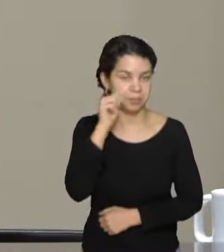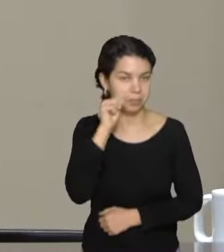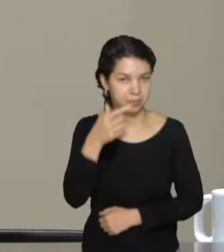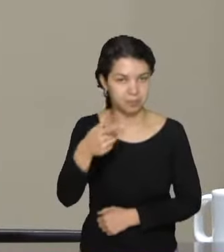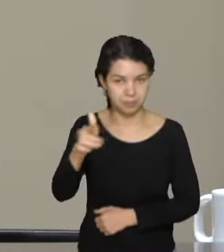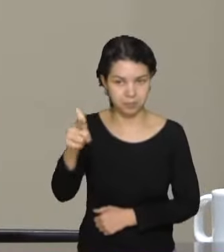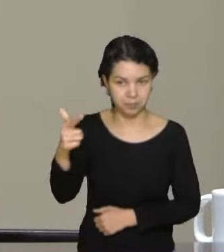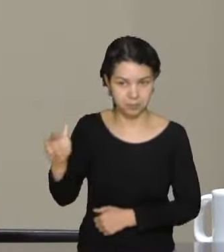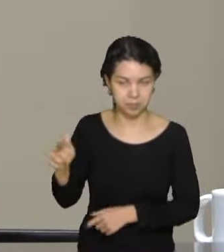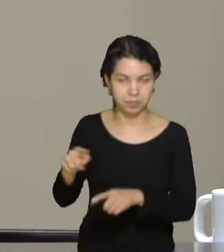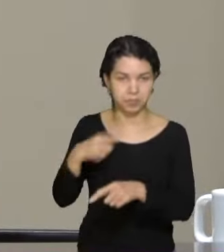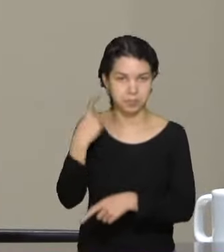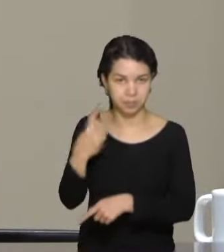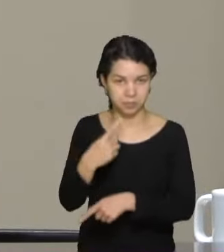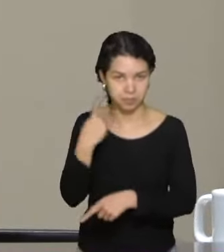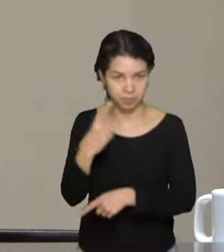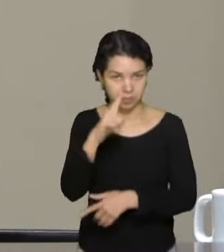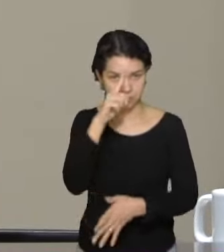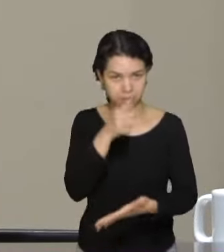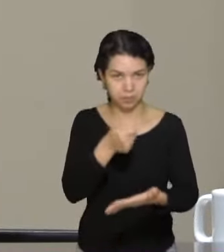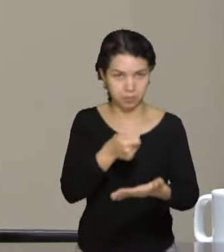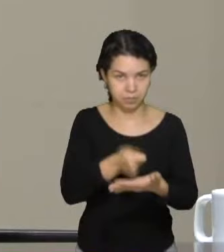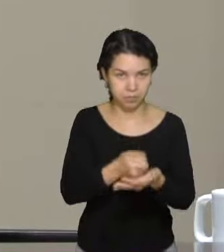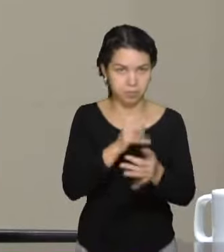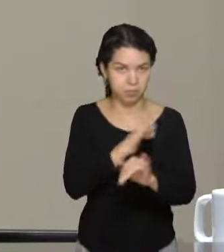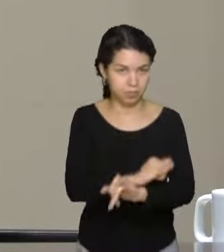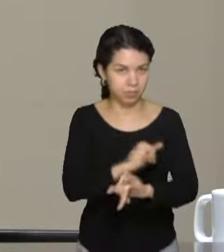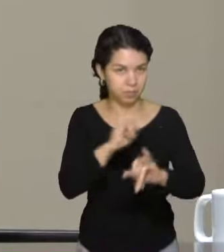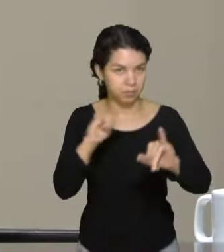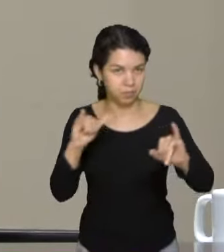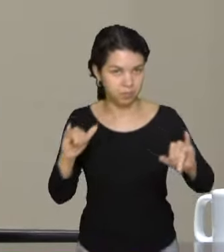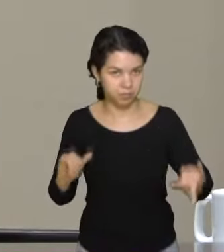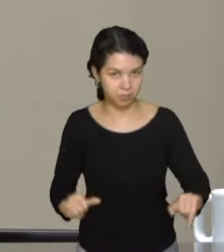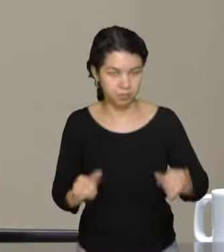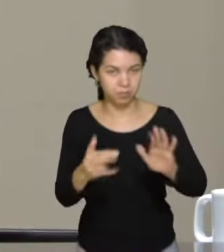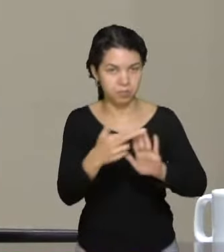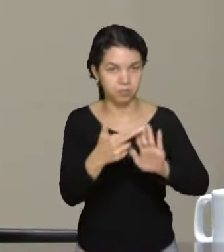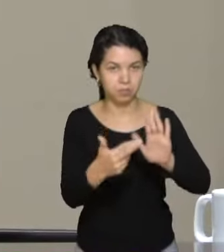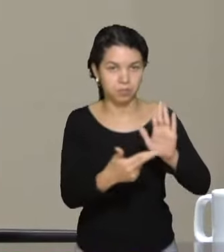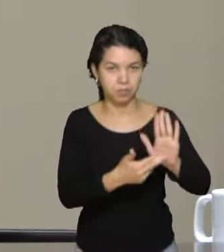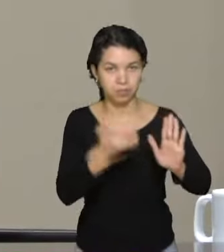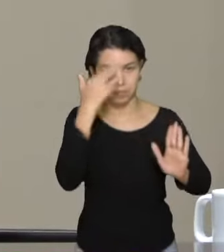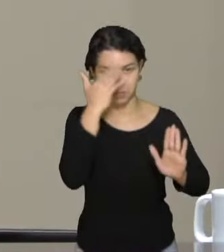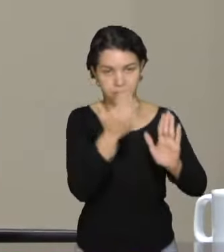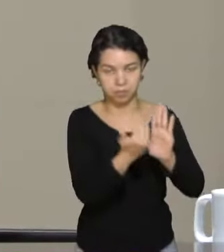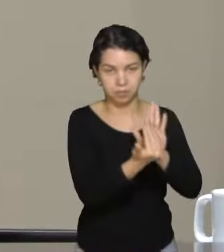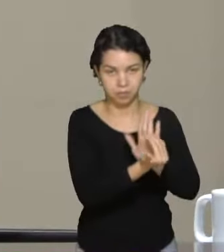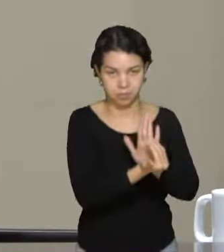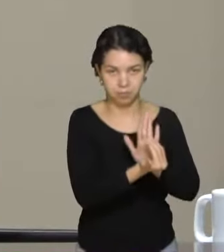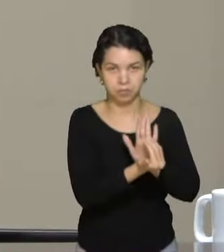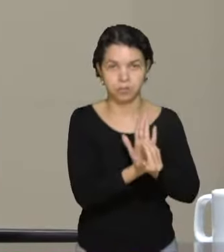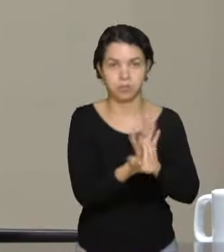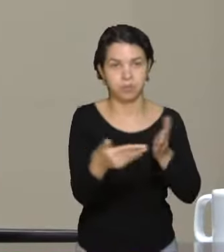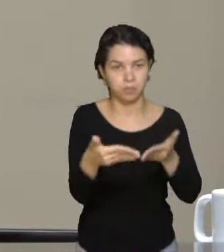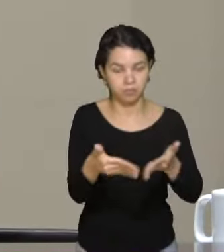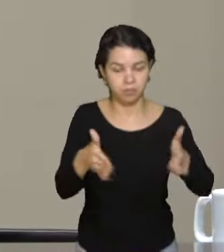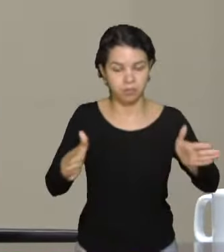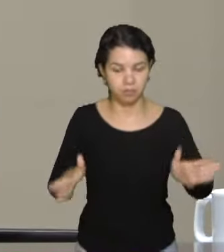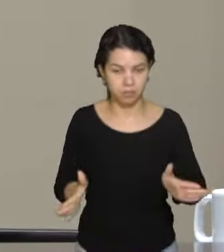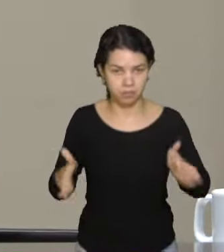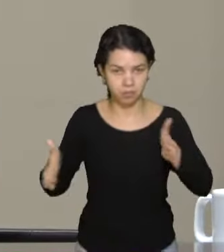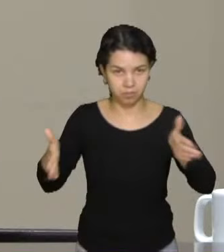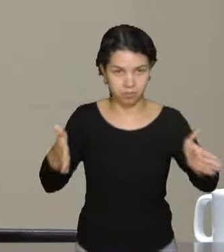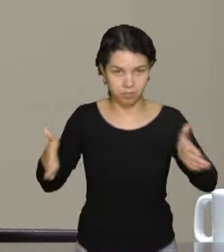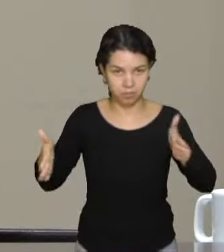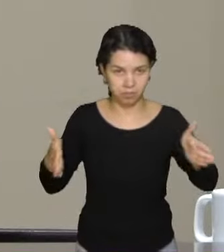e determinada a sua publicação na forma regimental, abrindo-se o prazo para os senhores